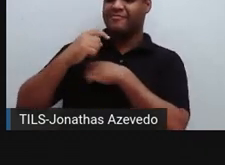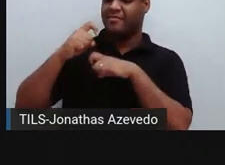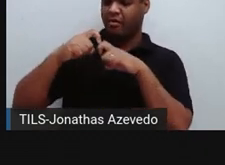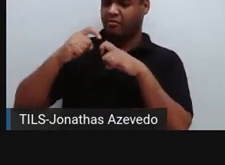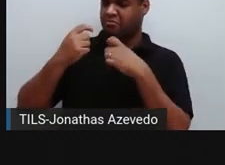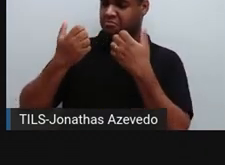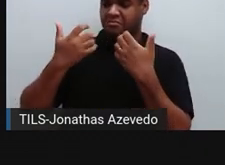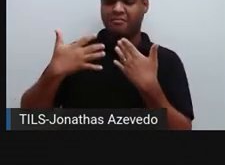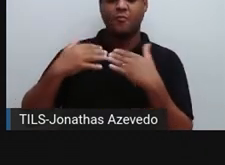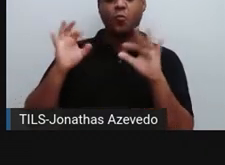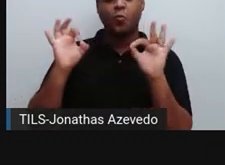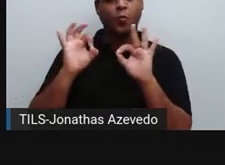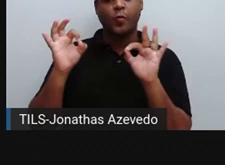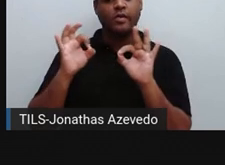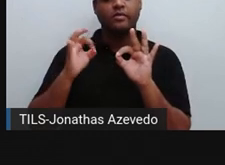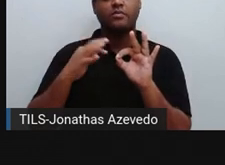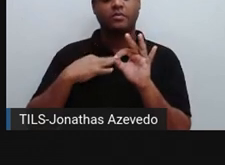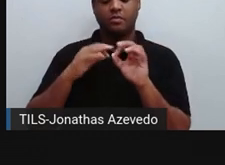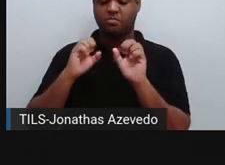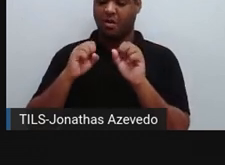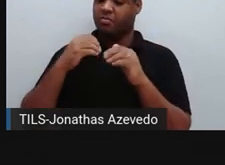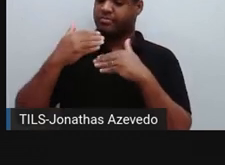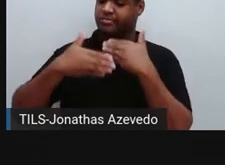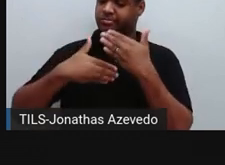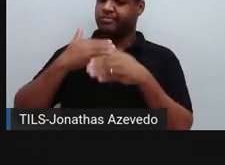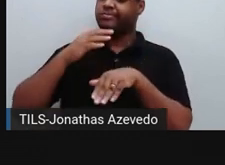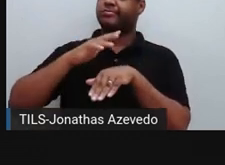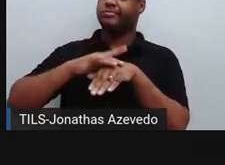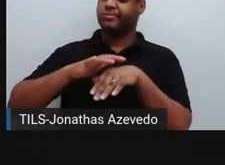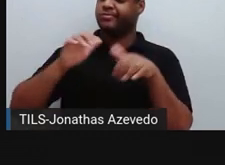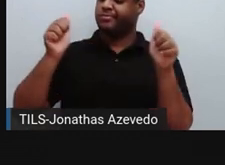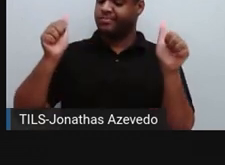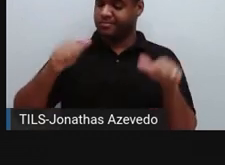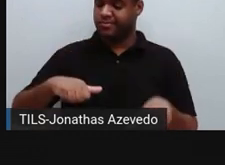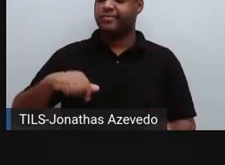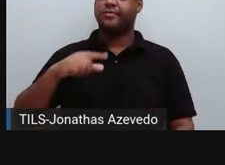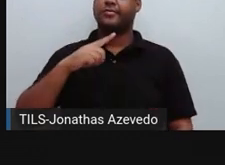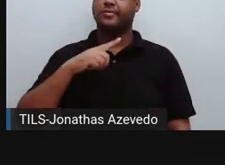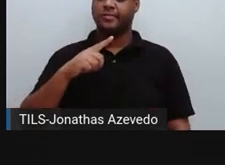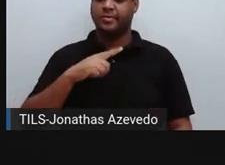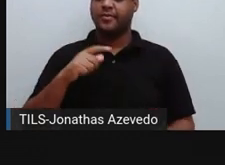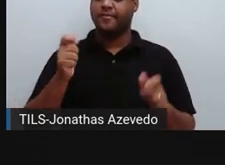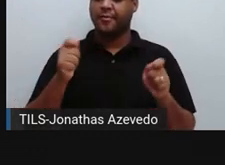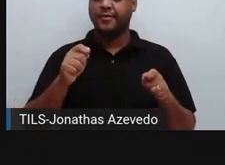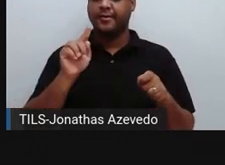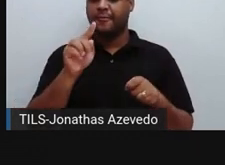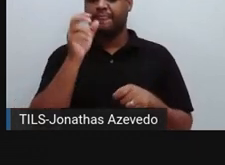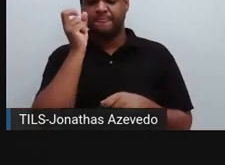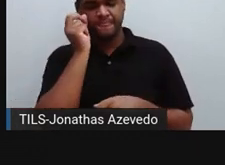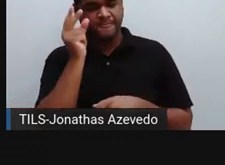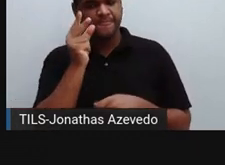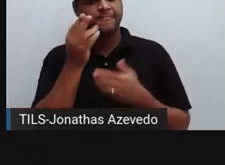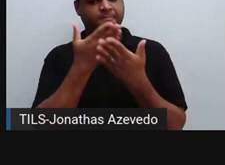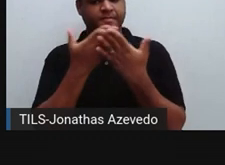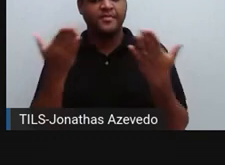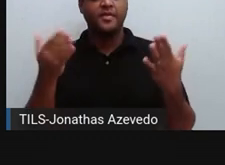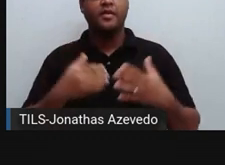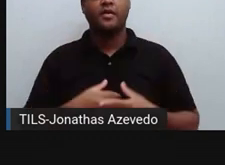pode fazer com que venha a se desenvolver, tanto super fungos quanto superbactérias. Então, já fica esse alerta aí pra vocês.